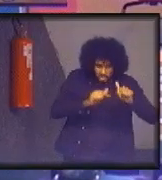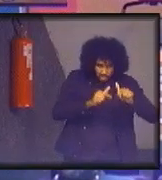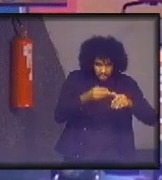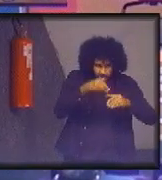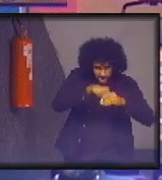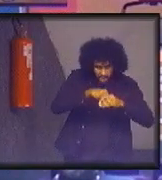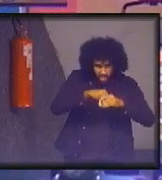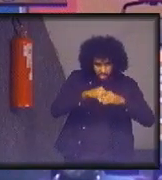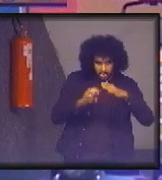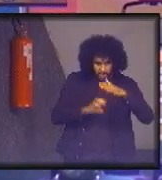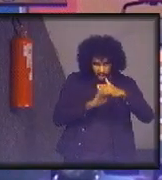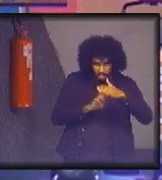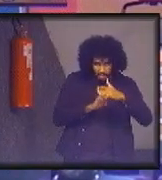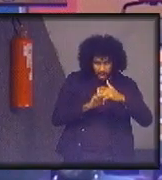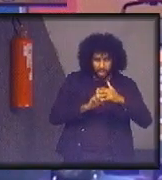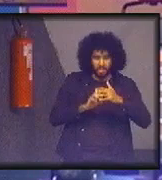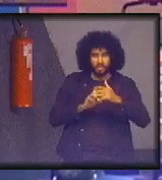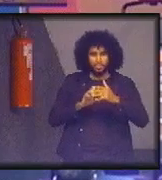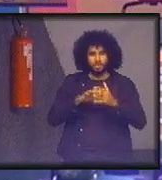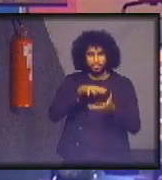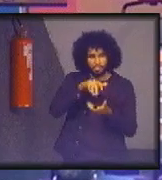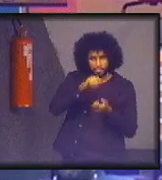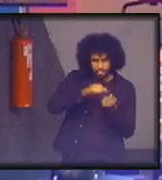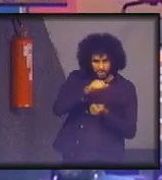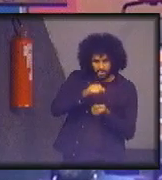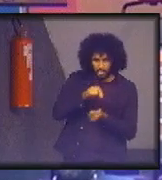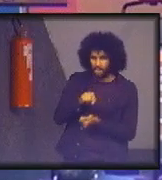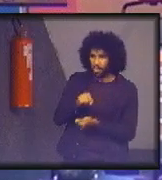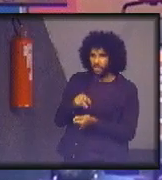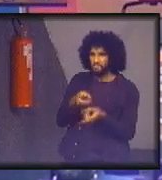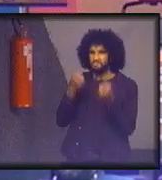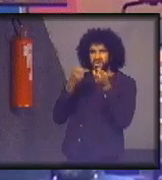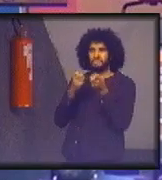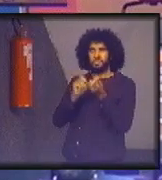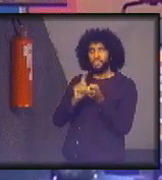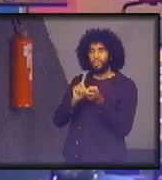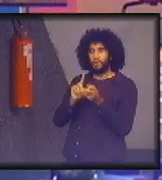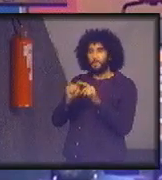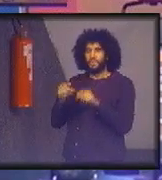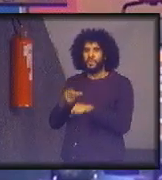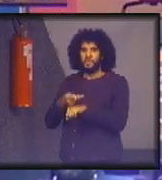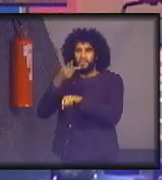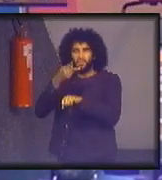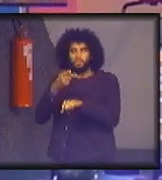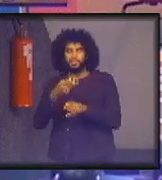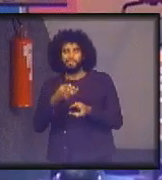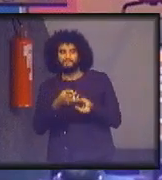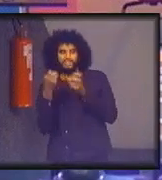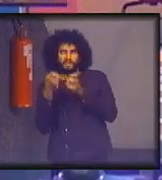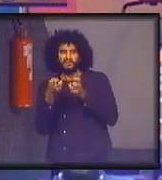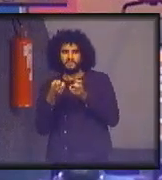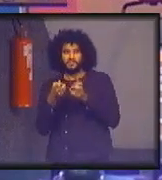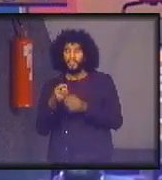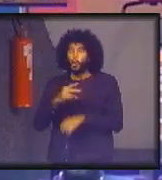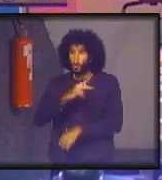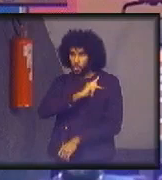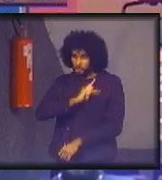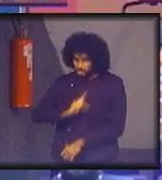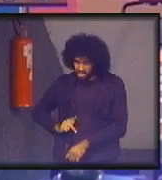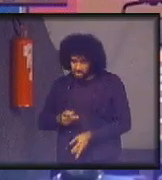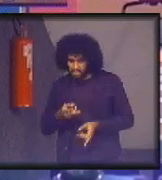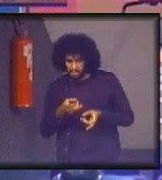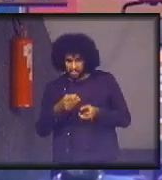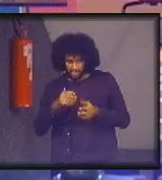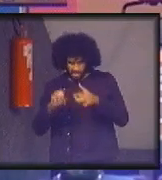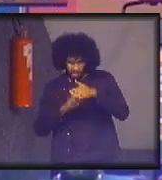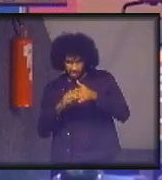sustentabilidade, que, normalmente, não são reconhecidas. O presidente da empresa só toma conhecimento do trabalho que ele está